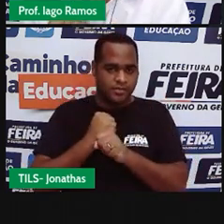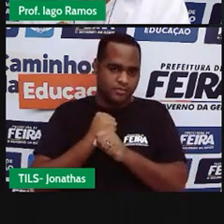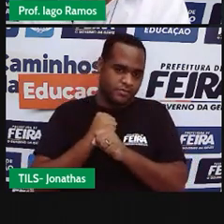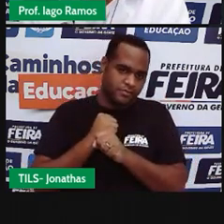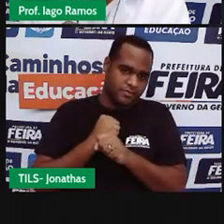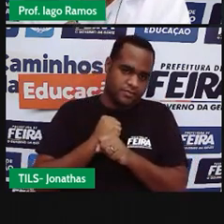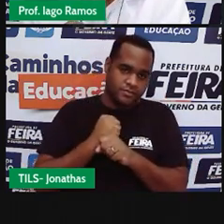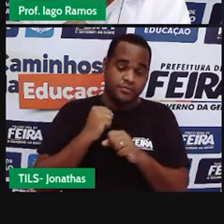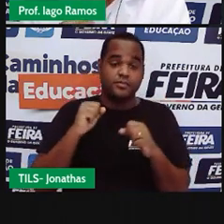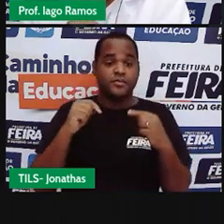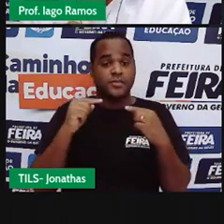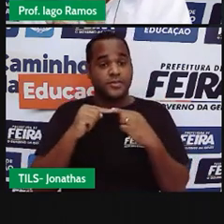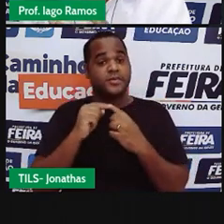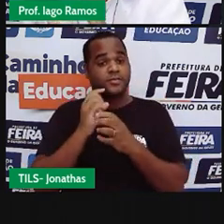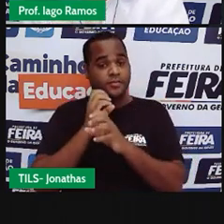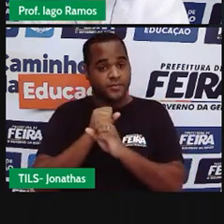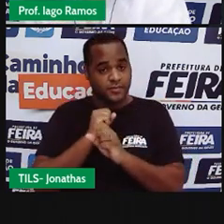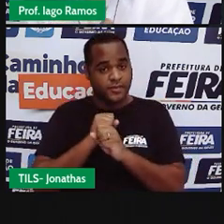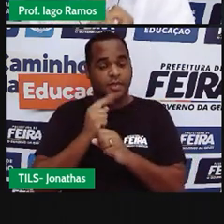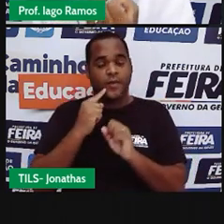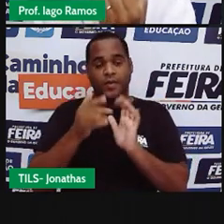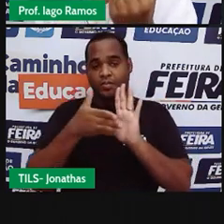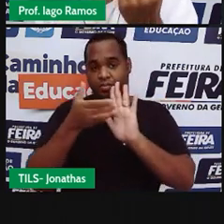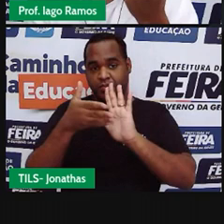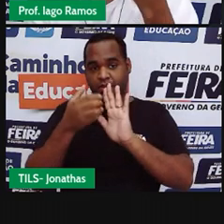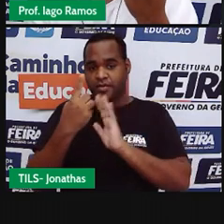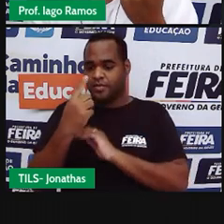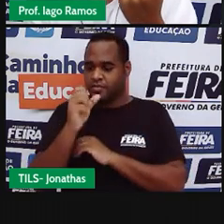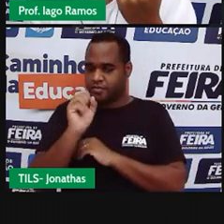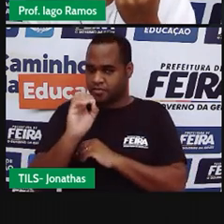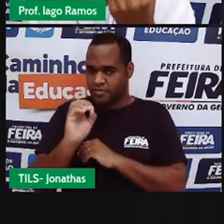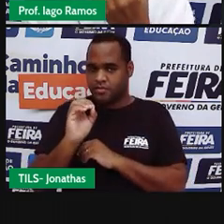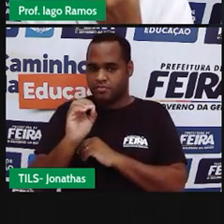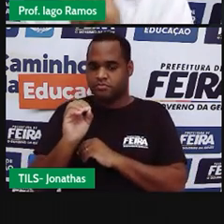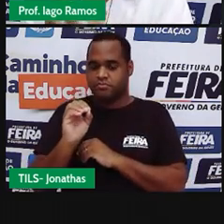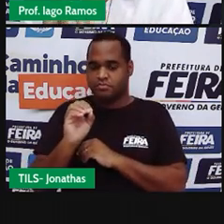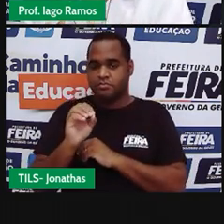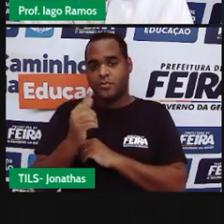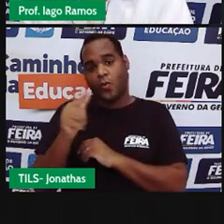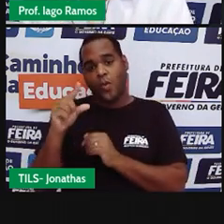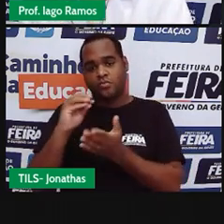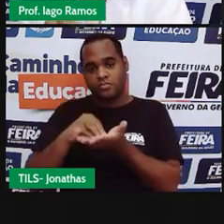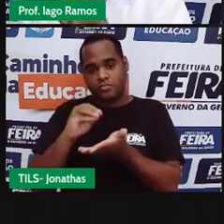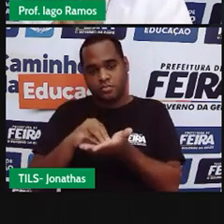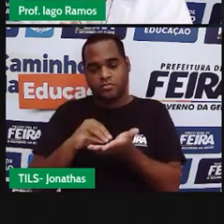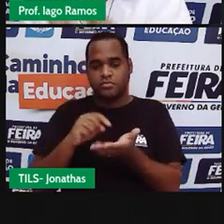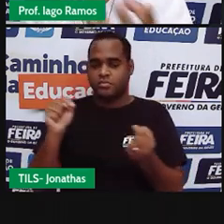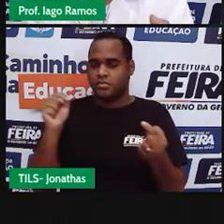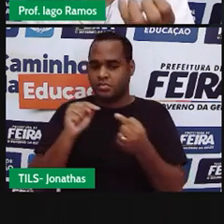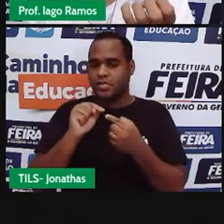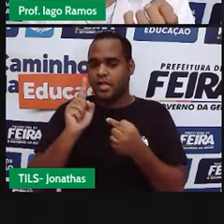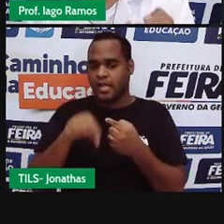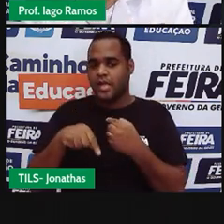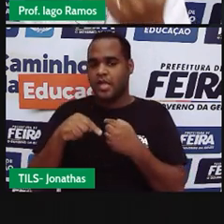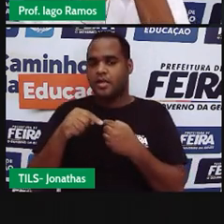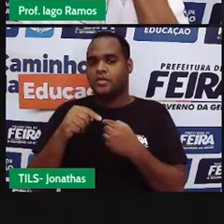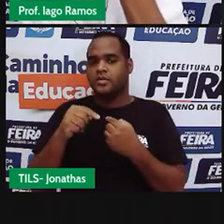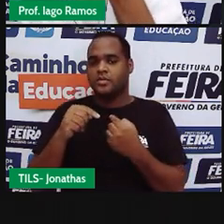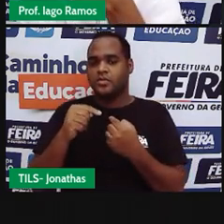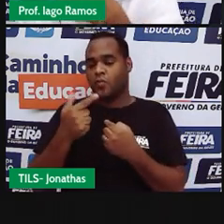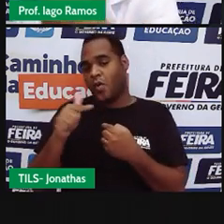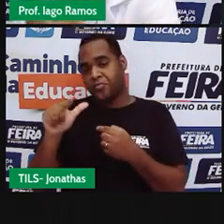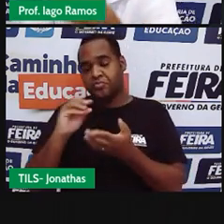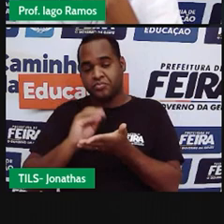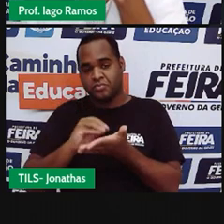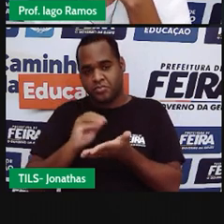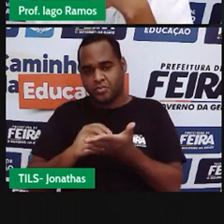o resultado dessa soma eu vou tirar de 180 e o que sobrar vai ser do ângulo que está faltando.